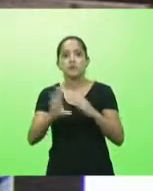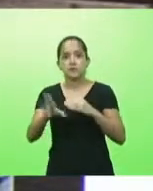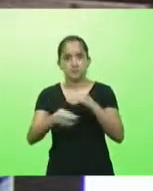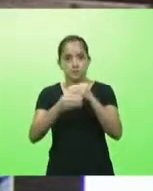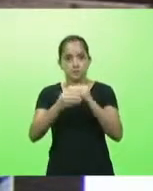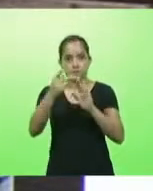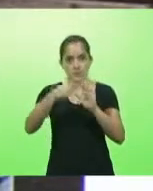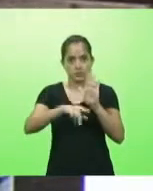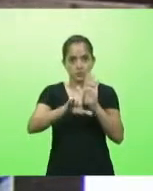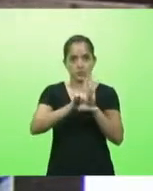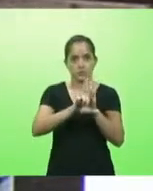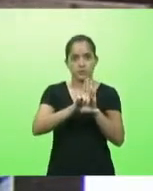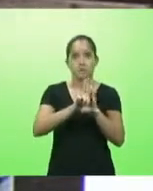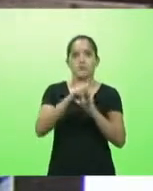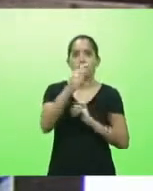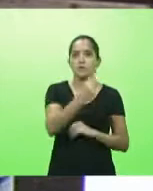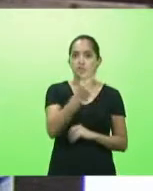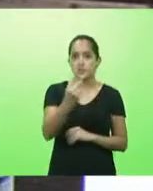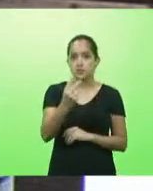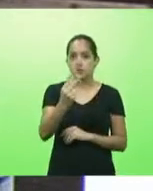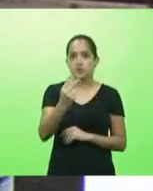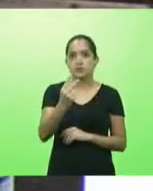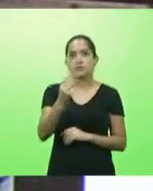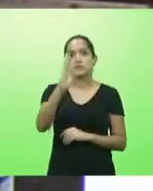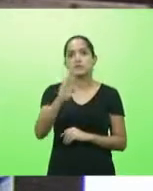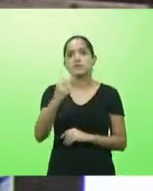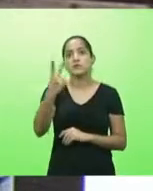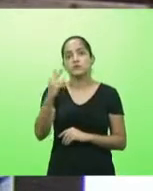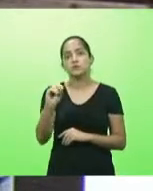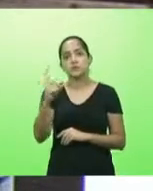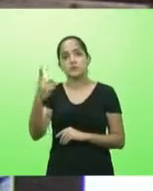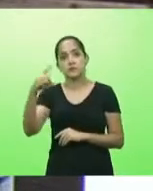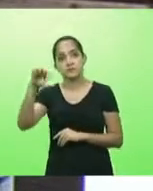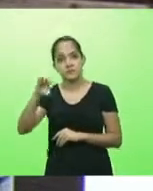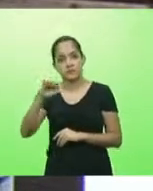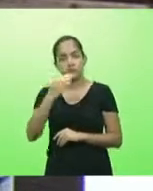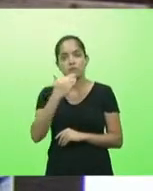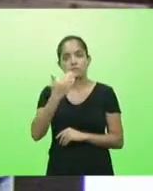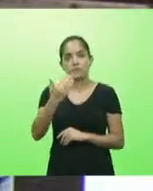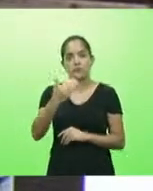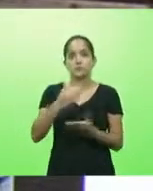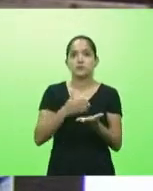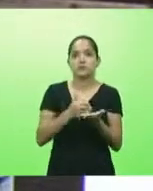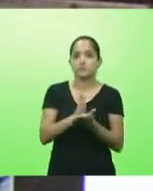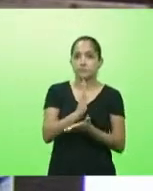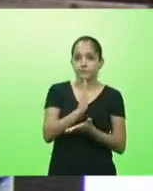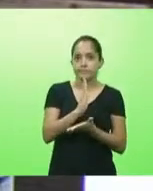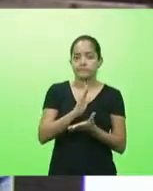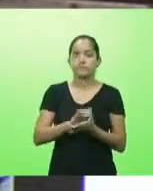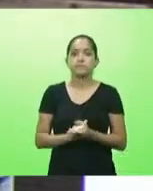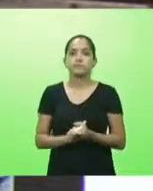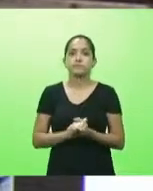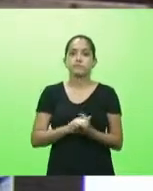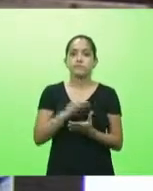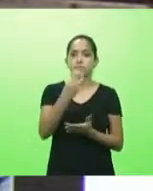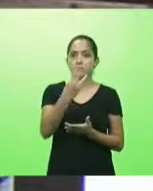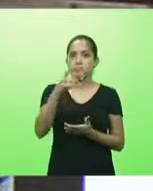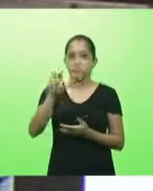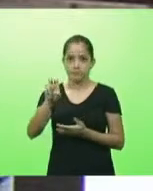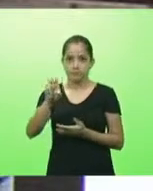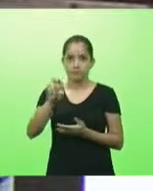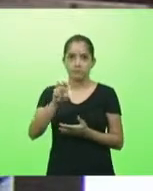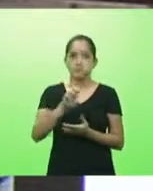lei nº 22, 2019. Foram aprovados os pedidos de informações nº 076 a 085 e